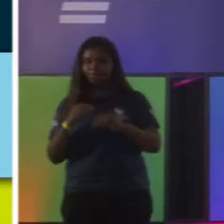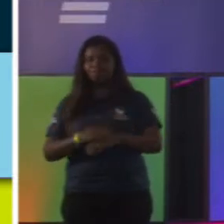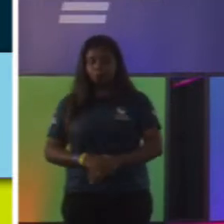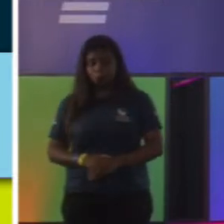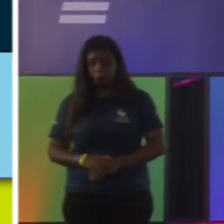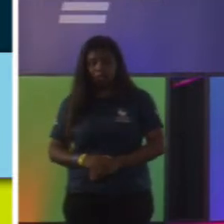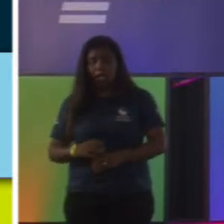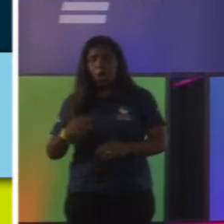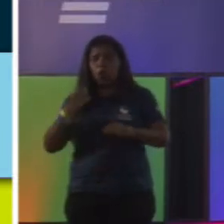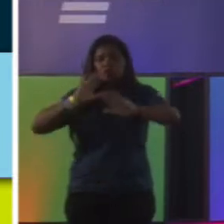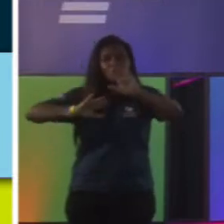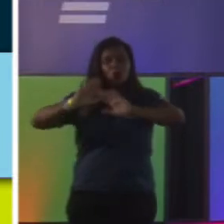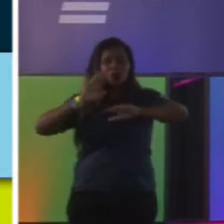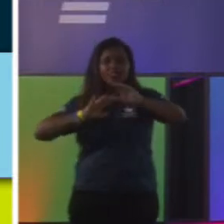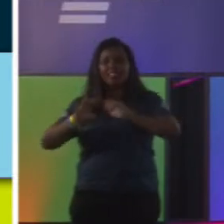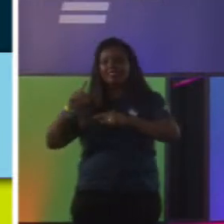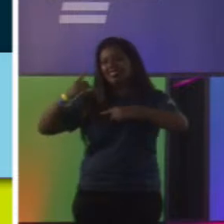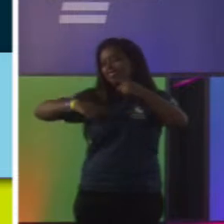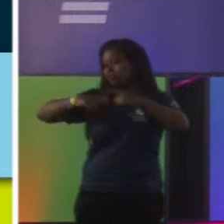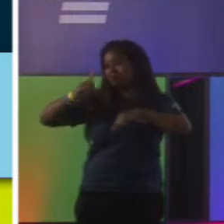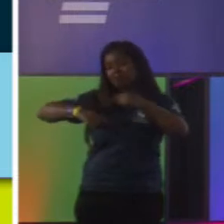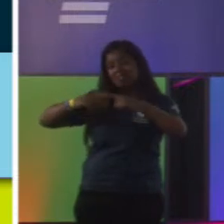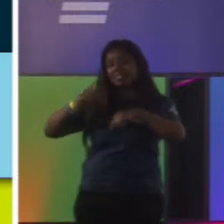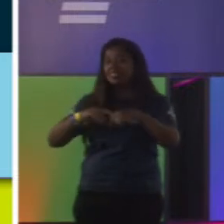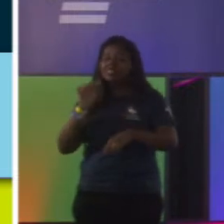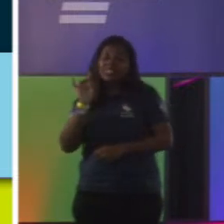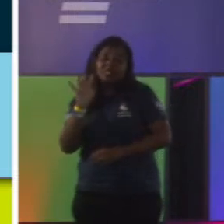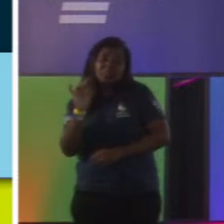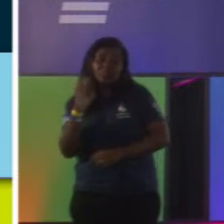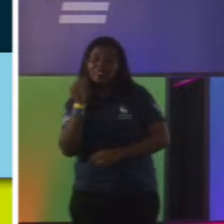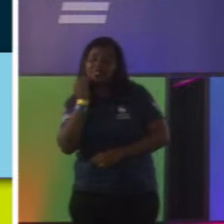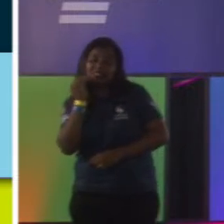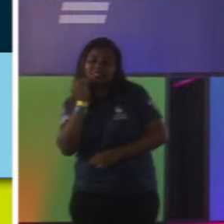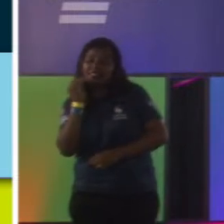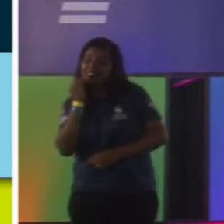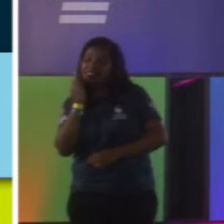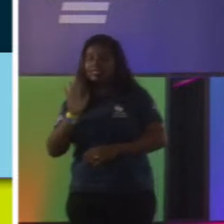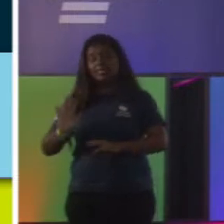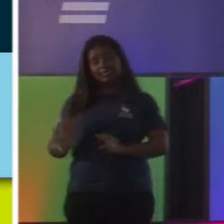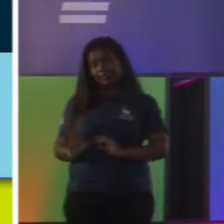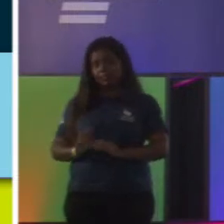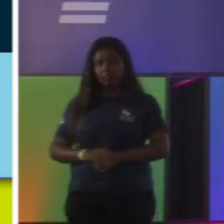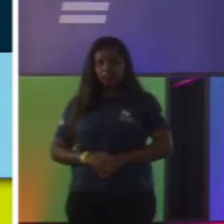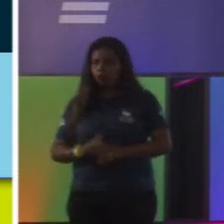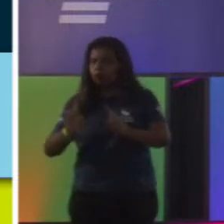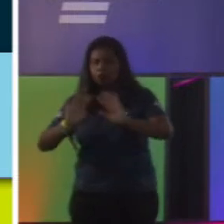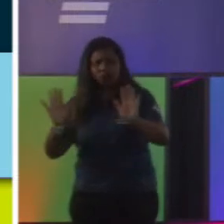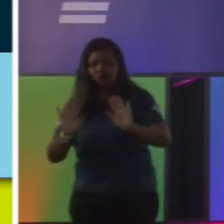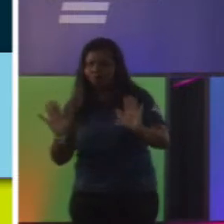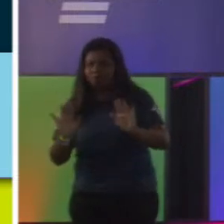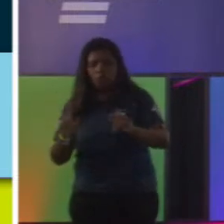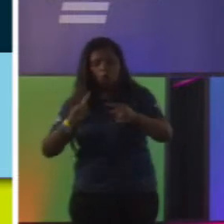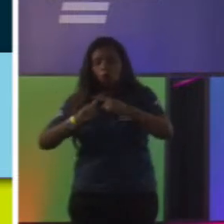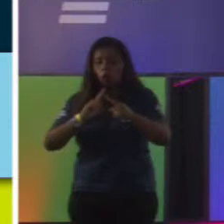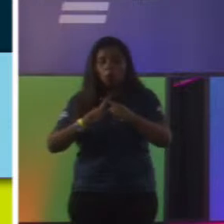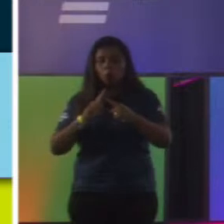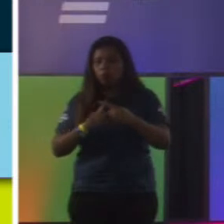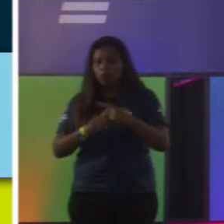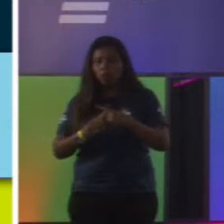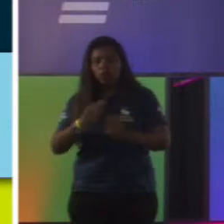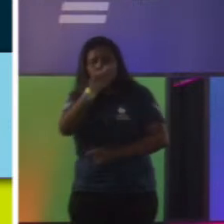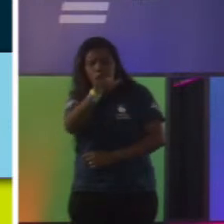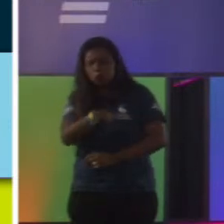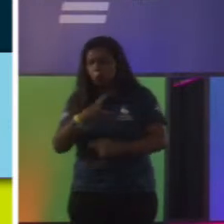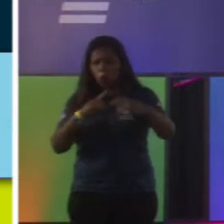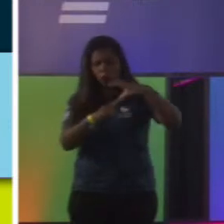Muito cuidado com aquele produto que você diz, é só um teste, desculpa. Porque isso não faz a pessoa querer te levar a sério e querer te